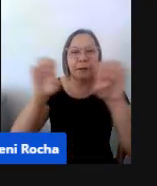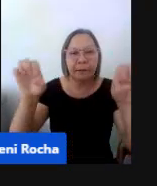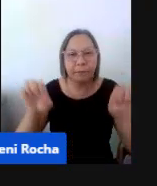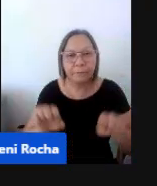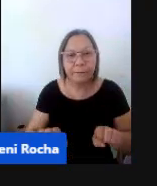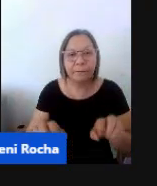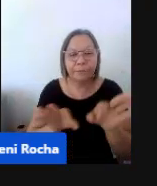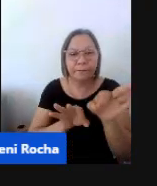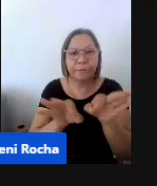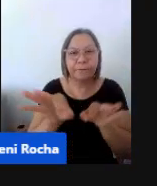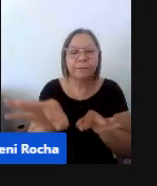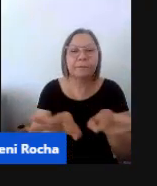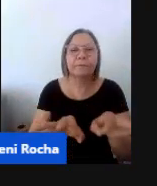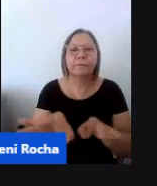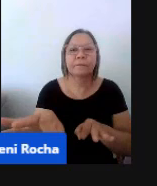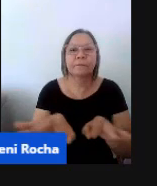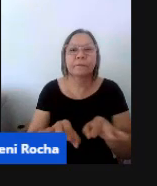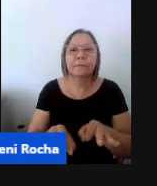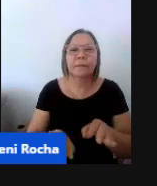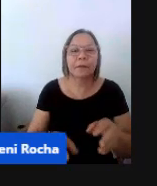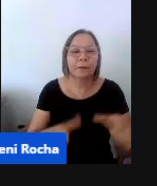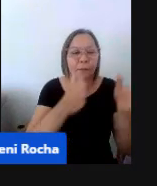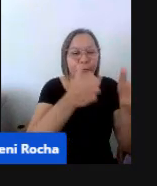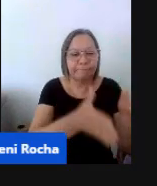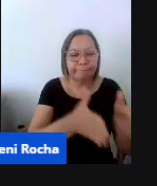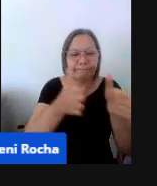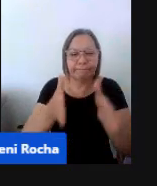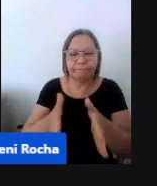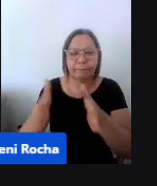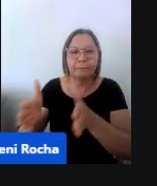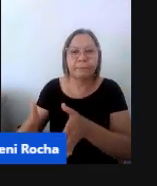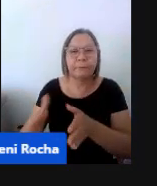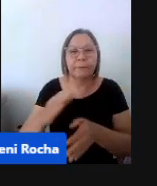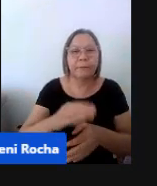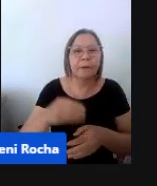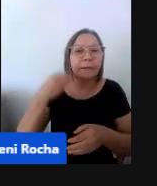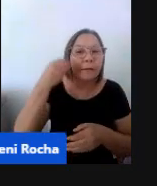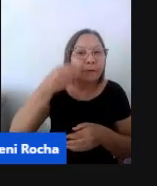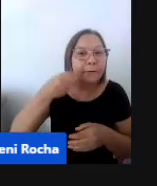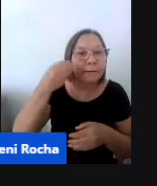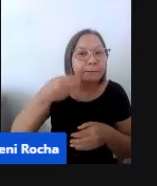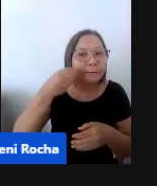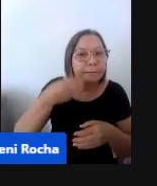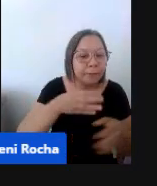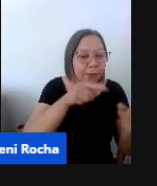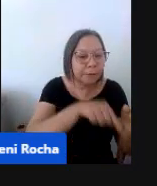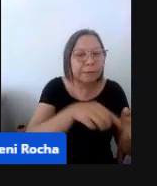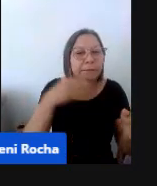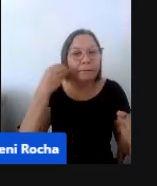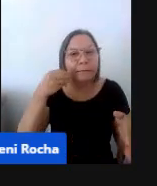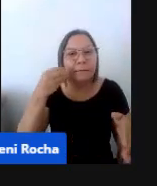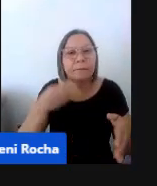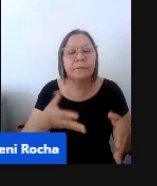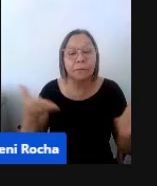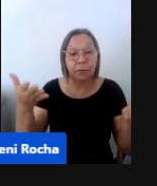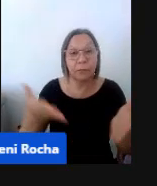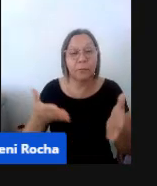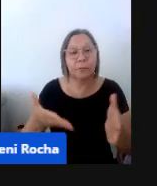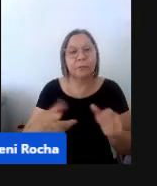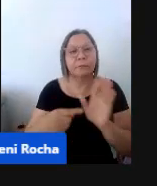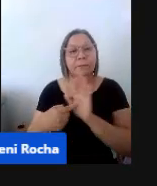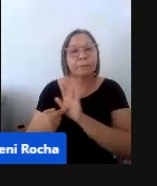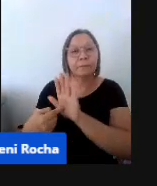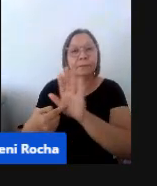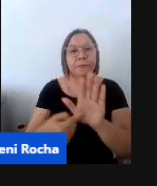curricular por meio dos campos de experiência. Então, a gente queria hoje, né, trazer para vocês um